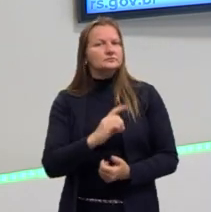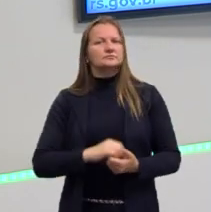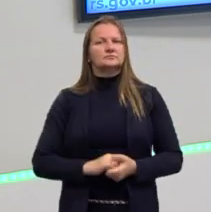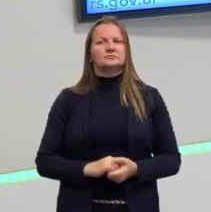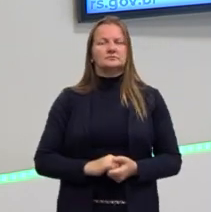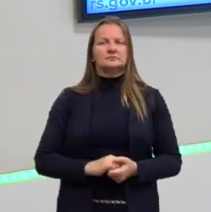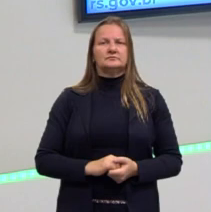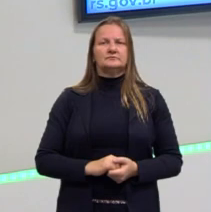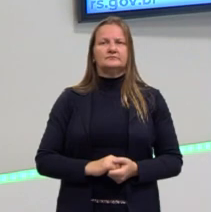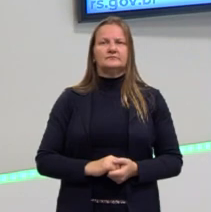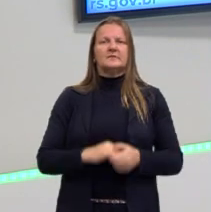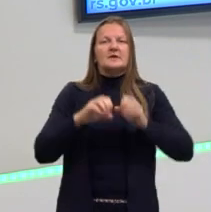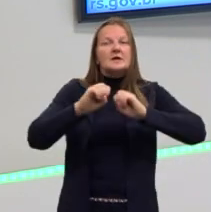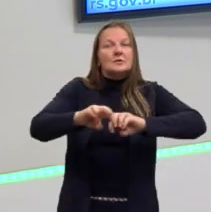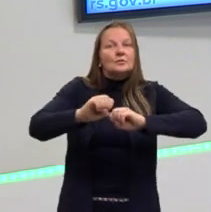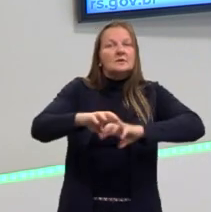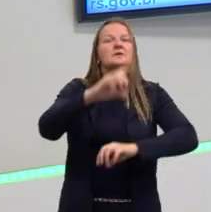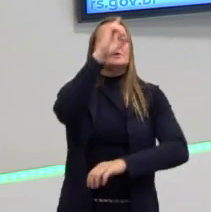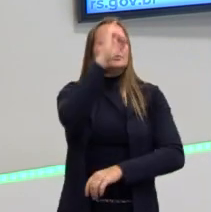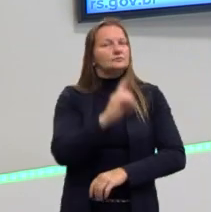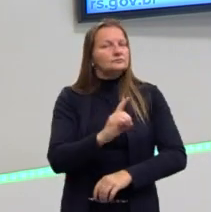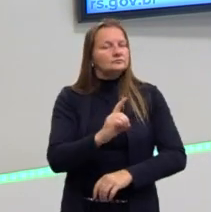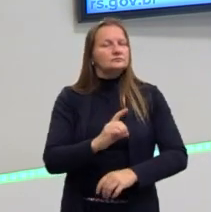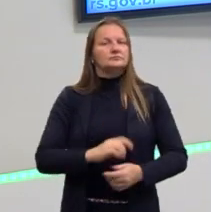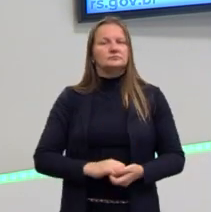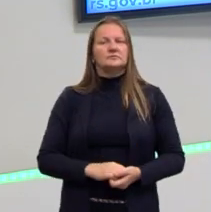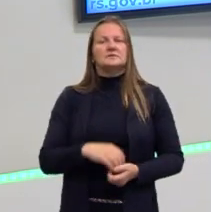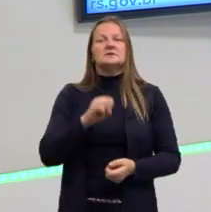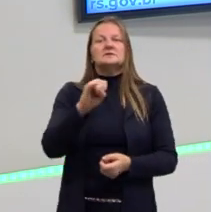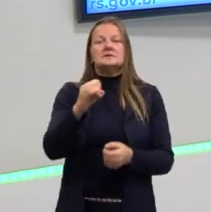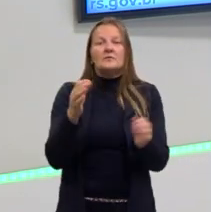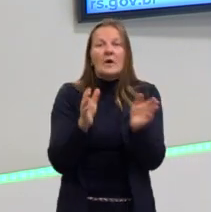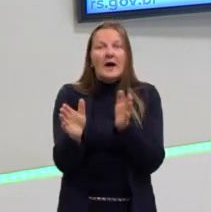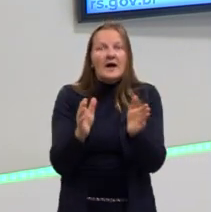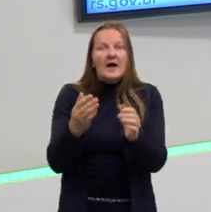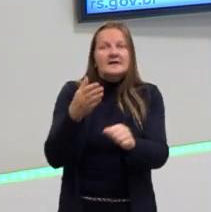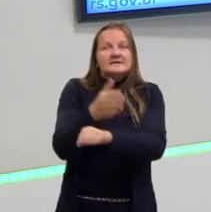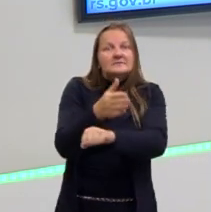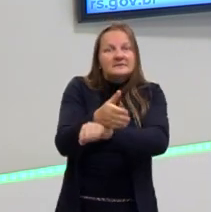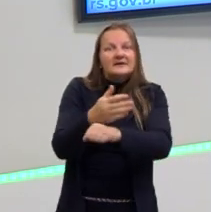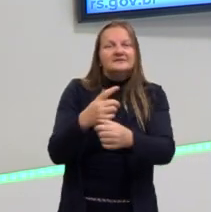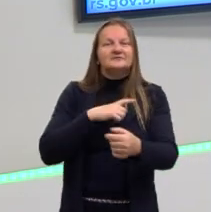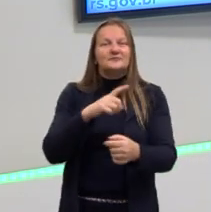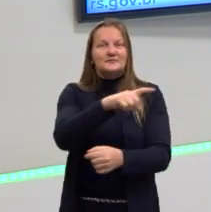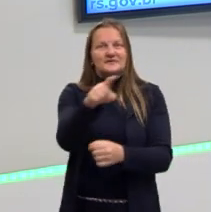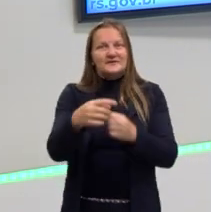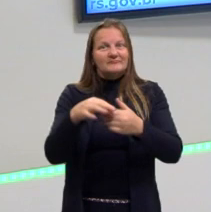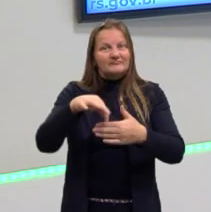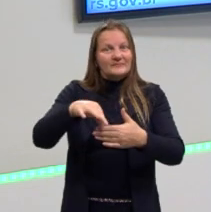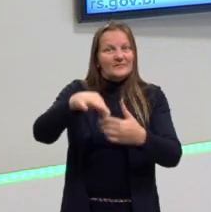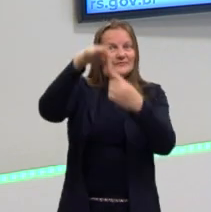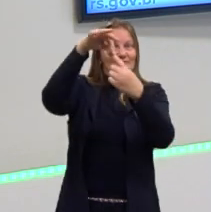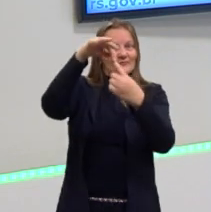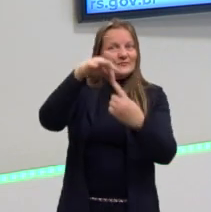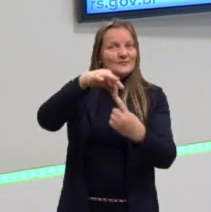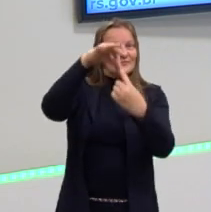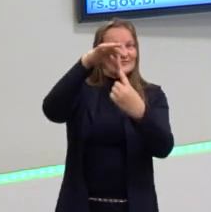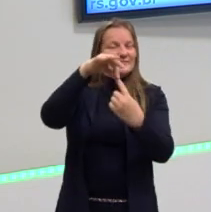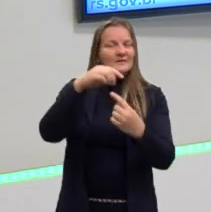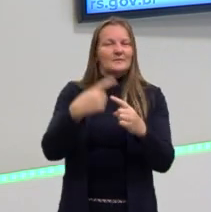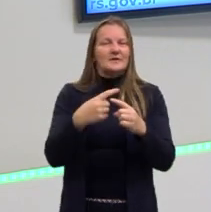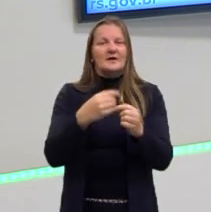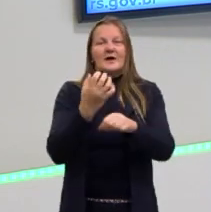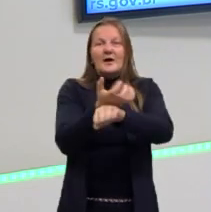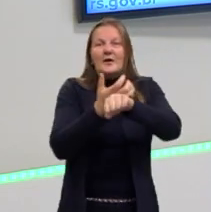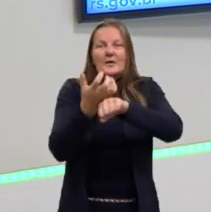um direito, a educação, por favor. Você está tendo esse acesso aí, você já é um privilegiado tendo essas nossas aulas e todos os componentes,